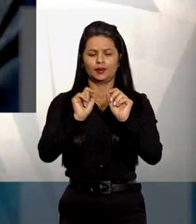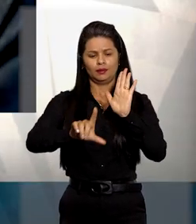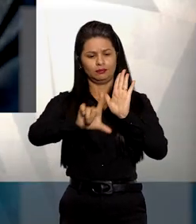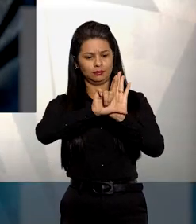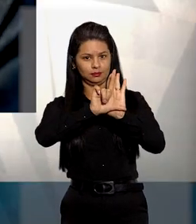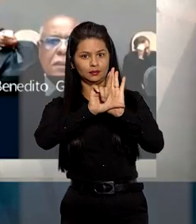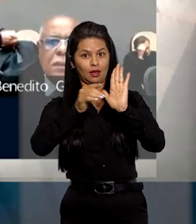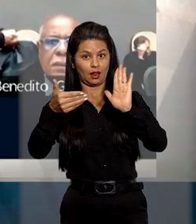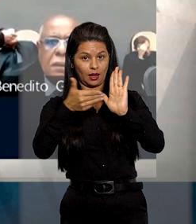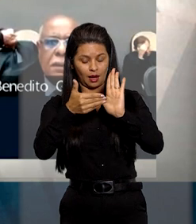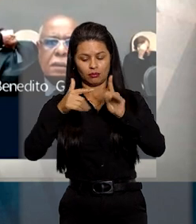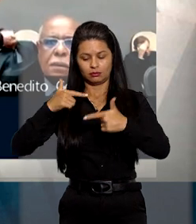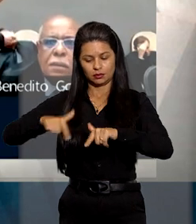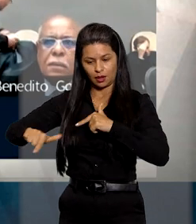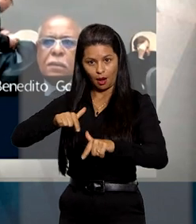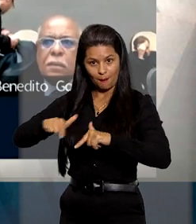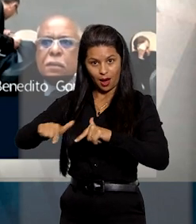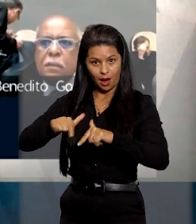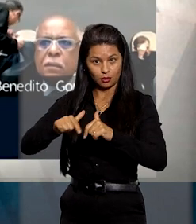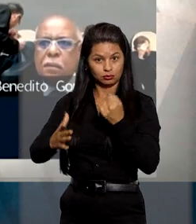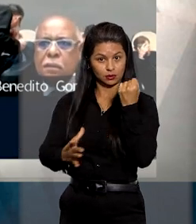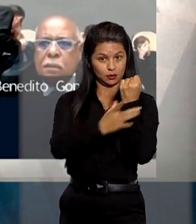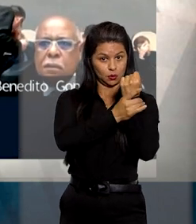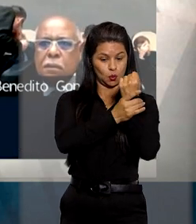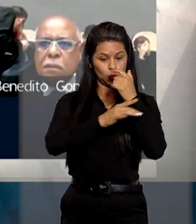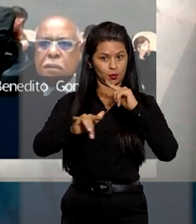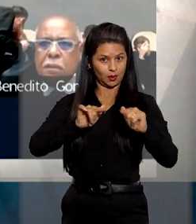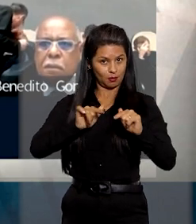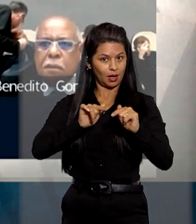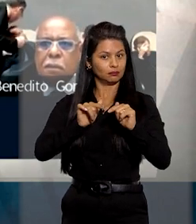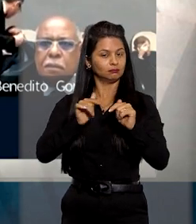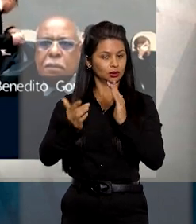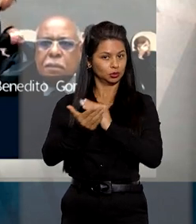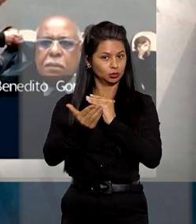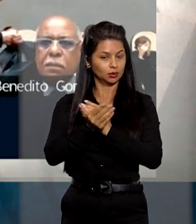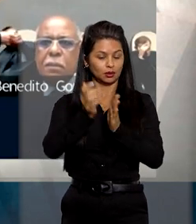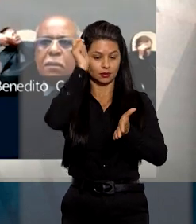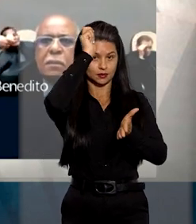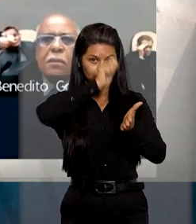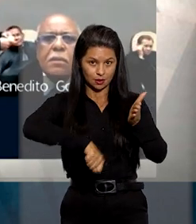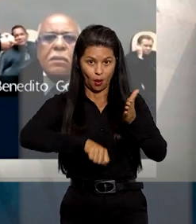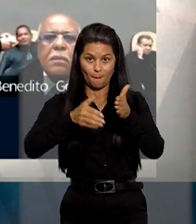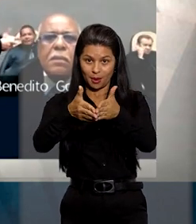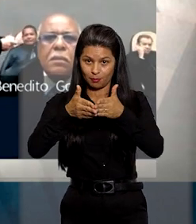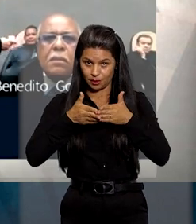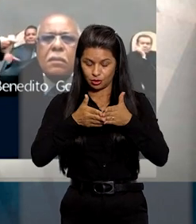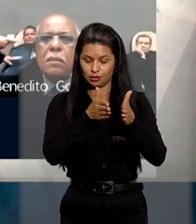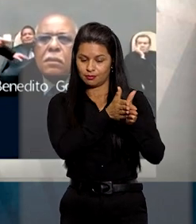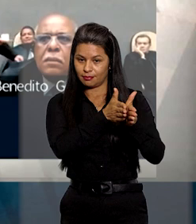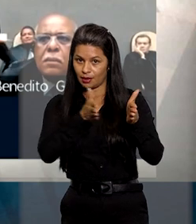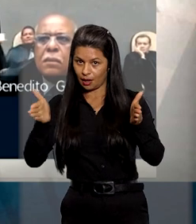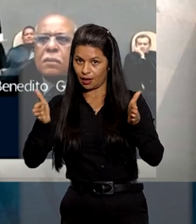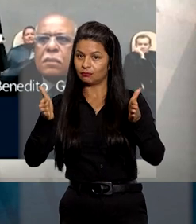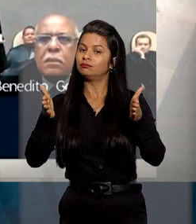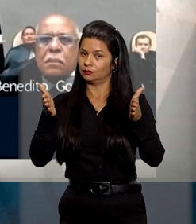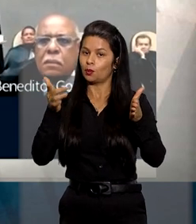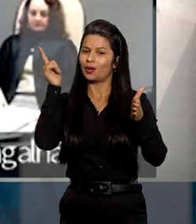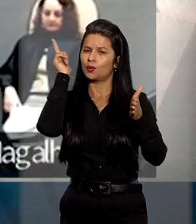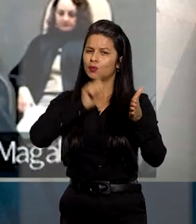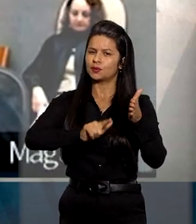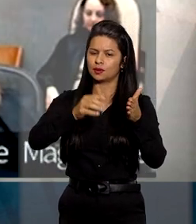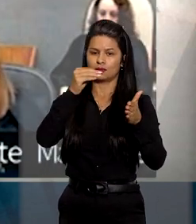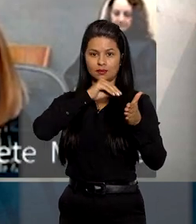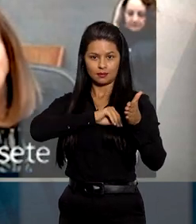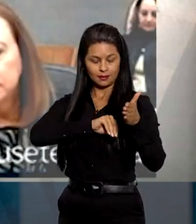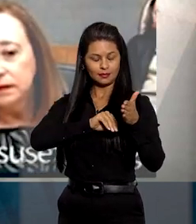seguro desemprego. Destacou ainda que a prescrição de prazo máximo para se requerer a habilitação ao benefício